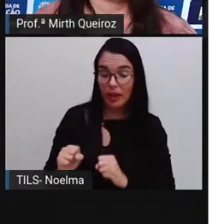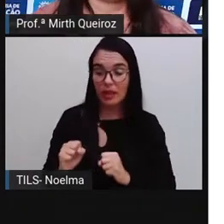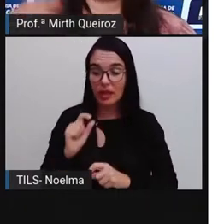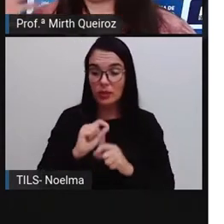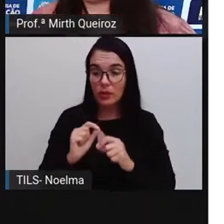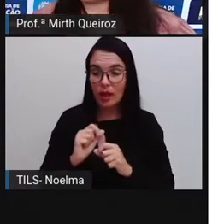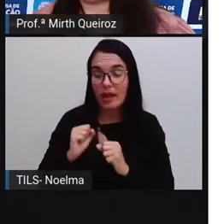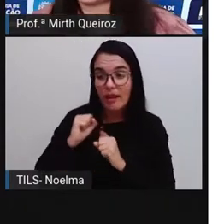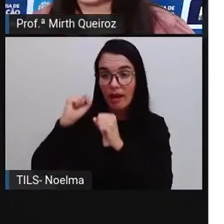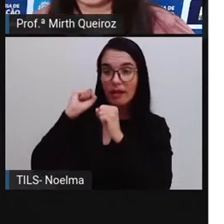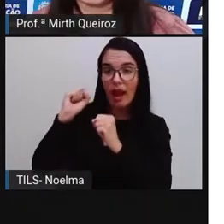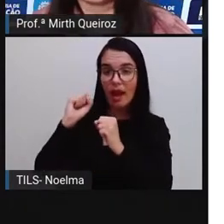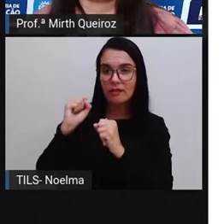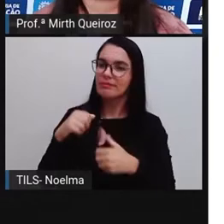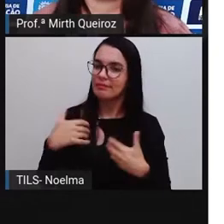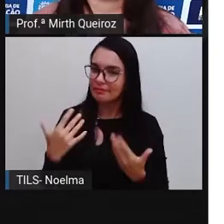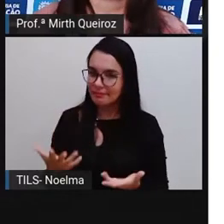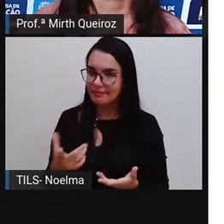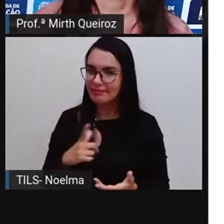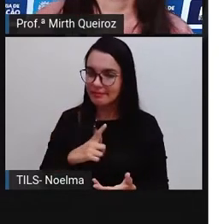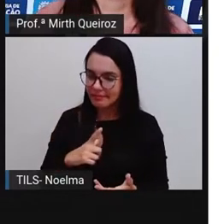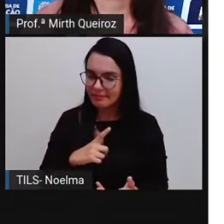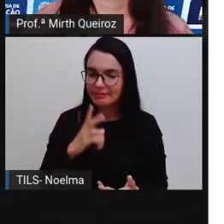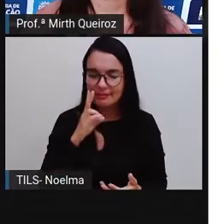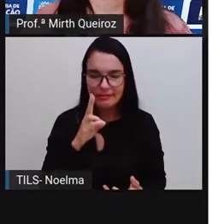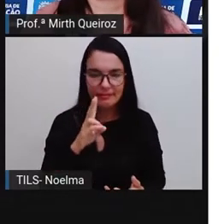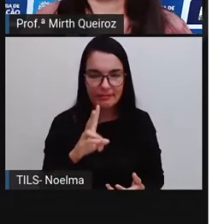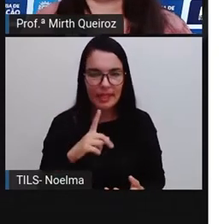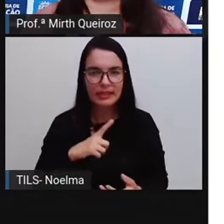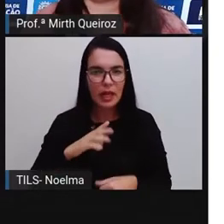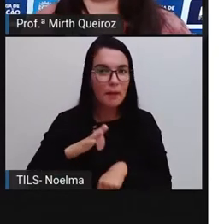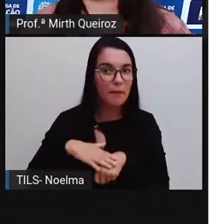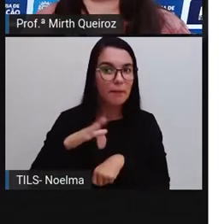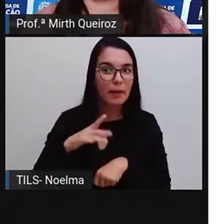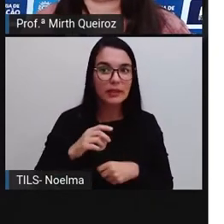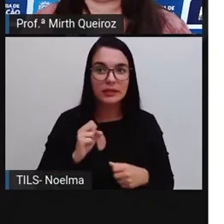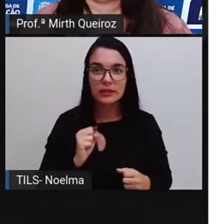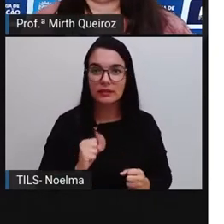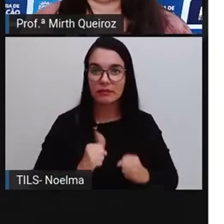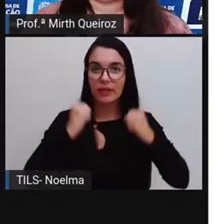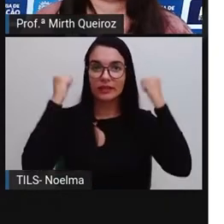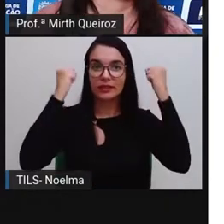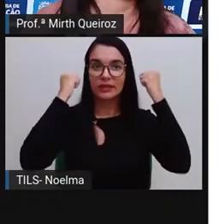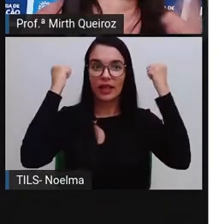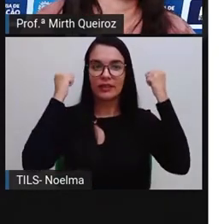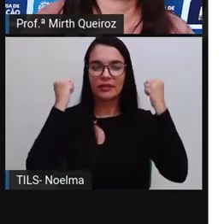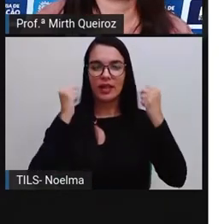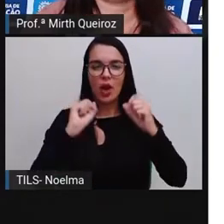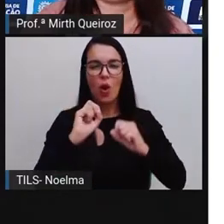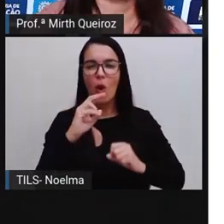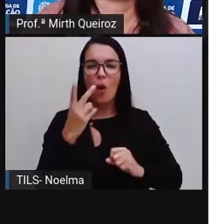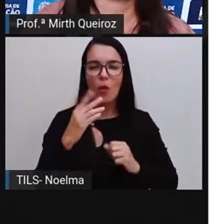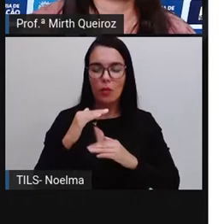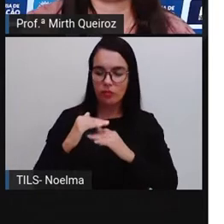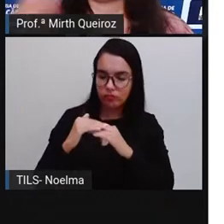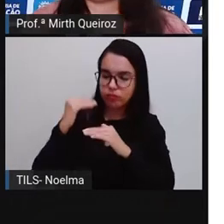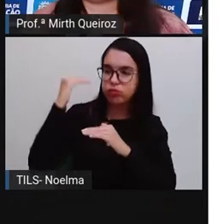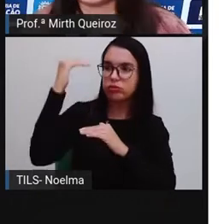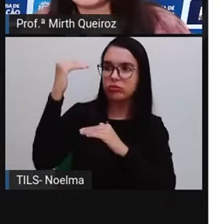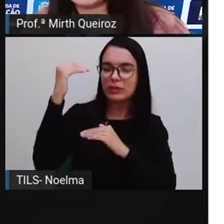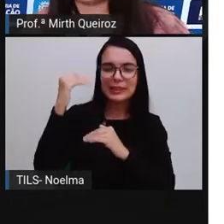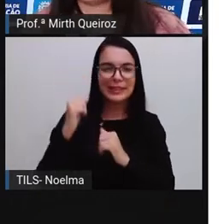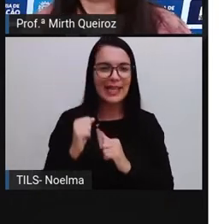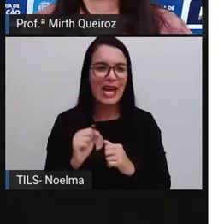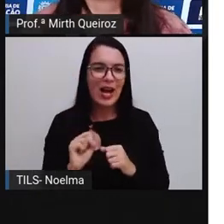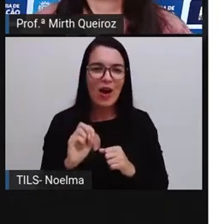time, se é o time adversário, né? Quem tem mais chances de vencer ou passar de fase ou chegar à